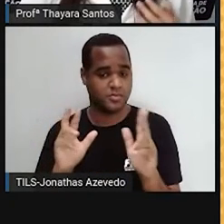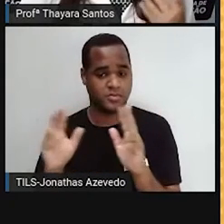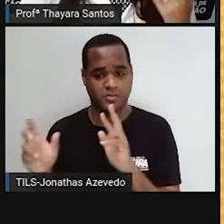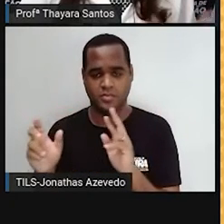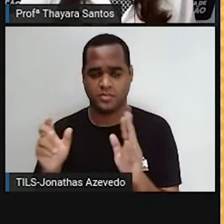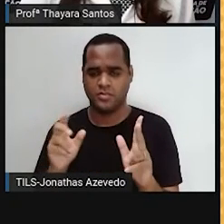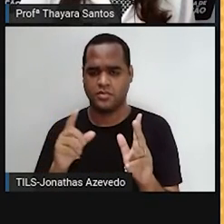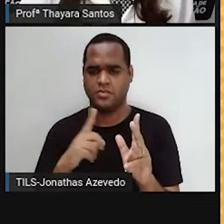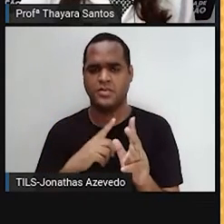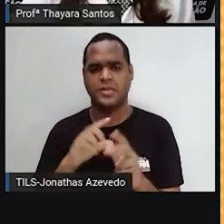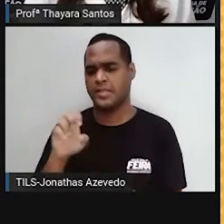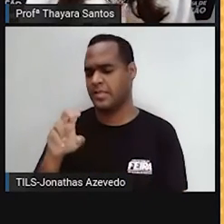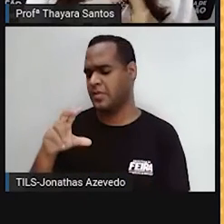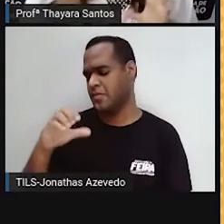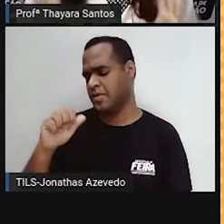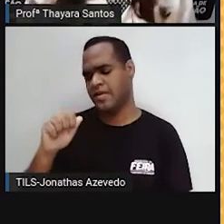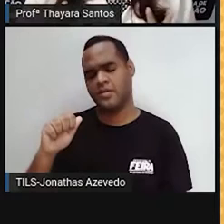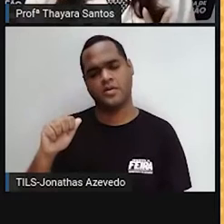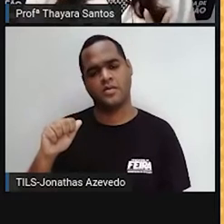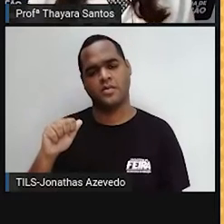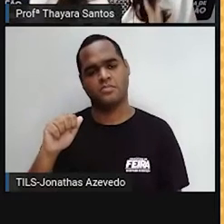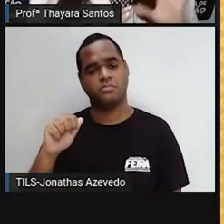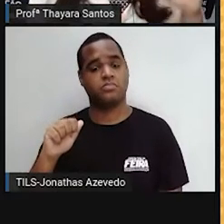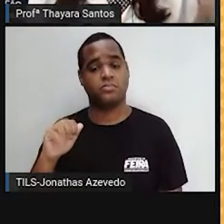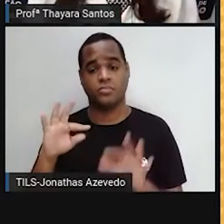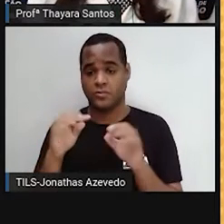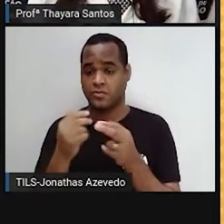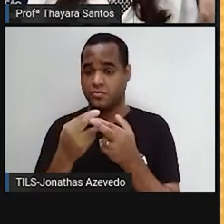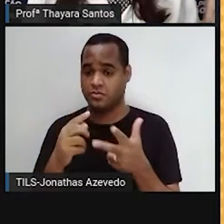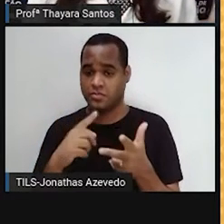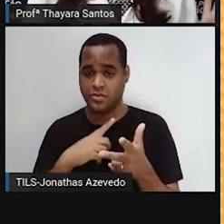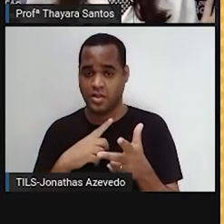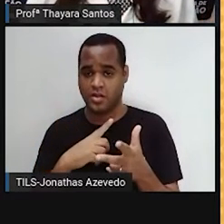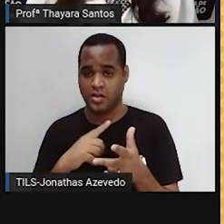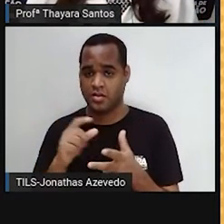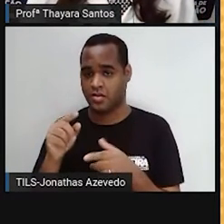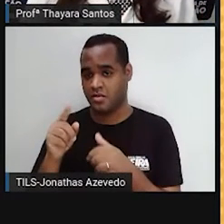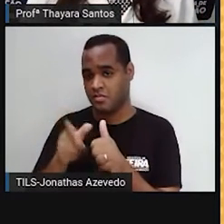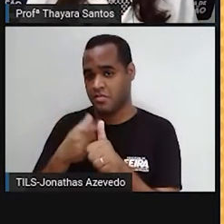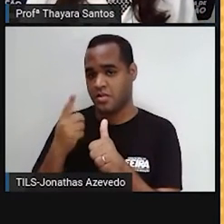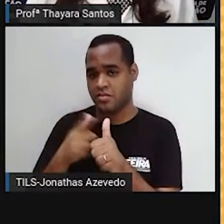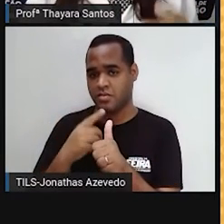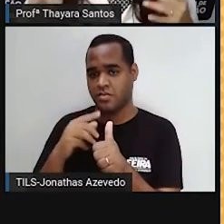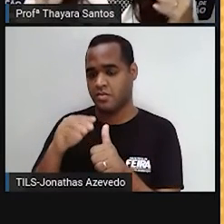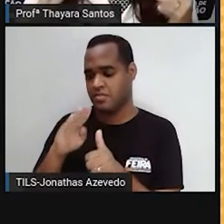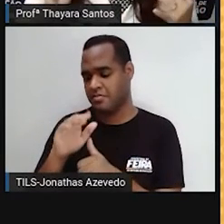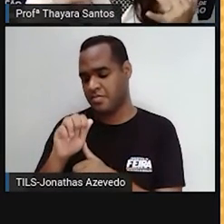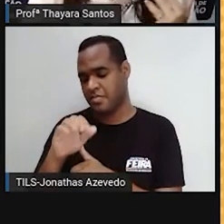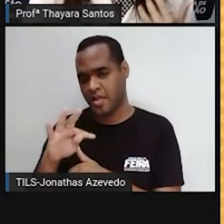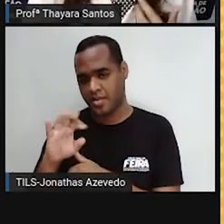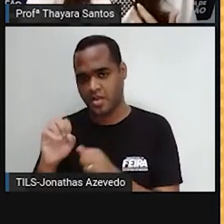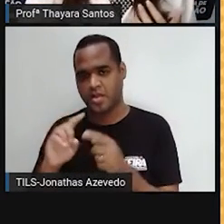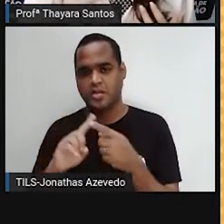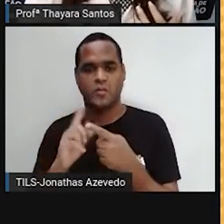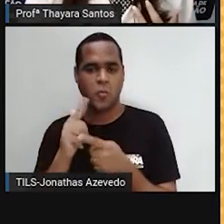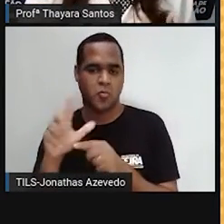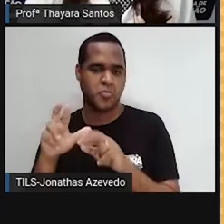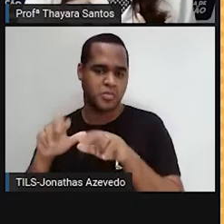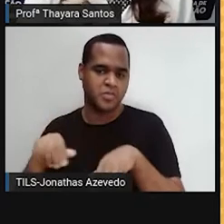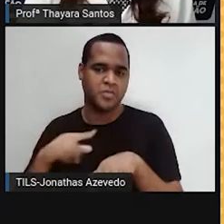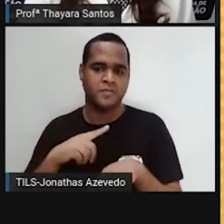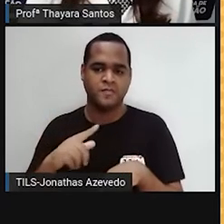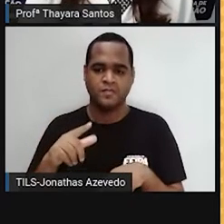células eucarióticas? Todos os organismos, menos as bactérias e as cianobactérias. Então, animais,